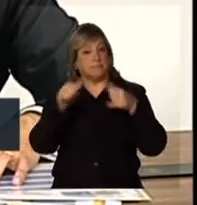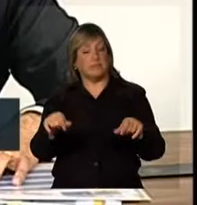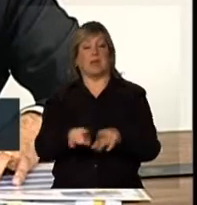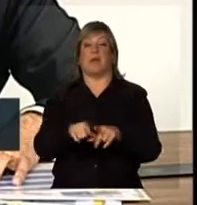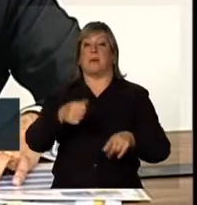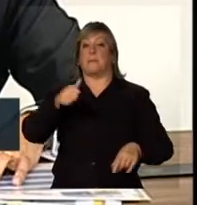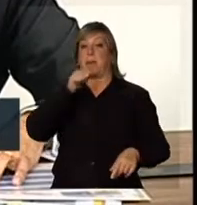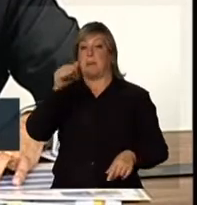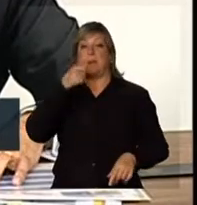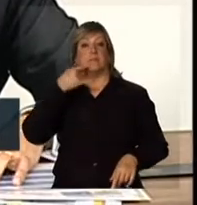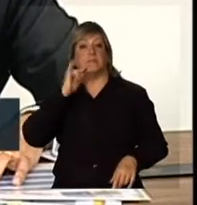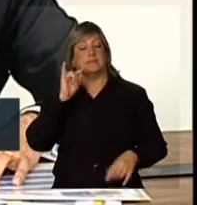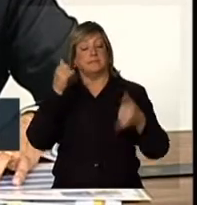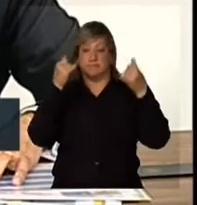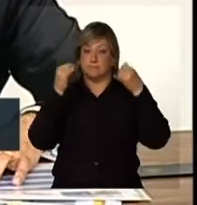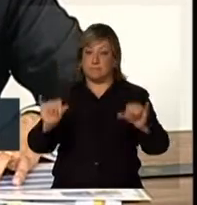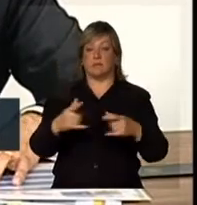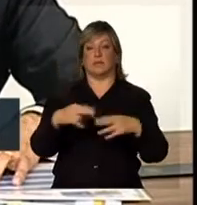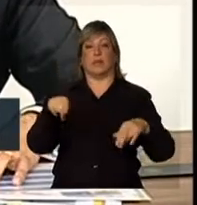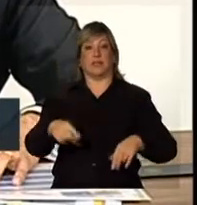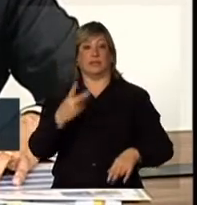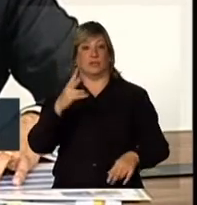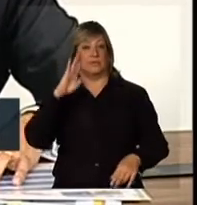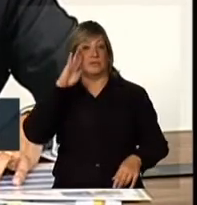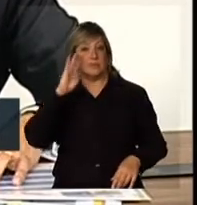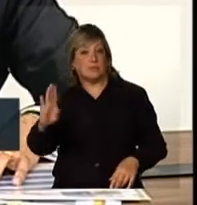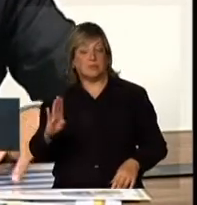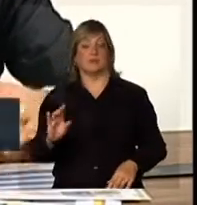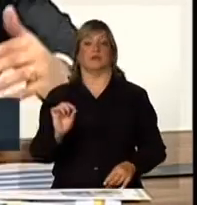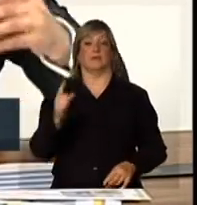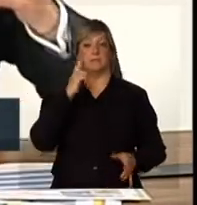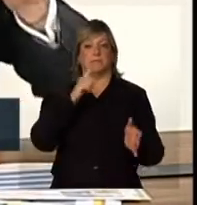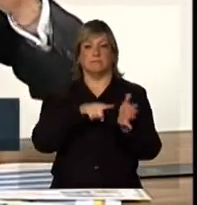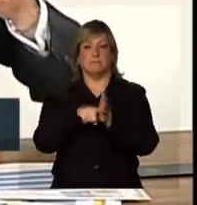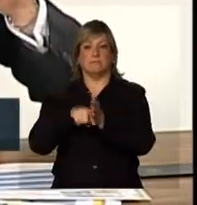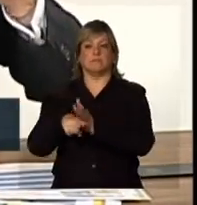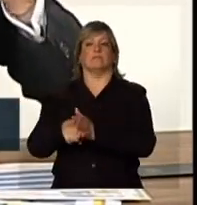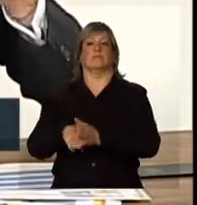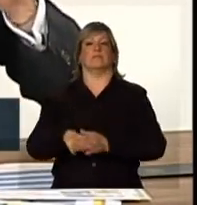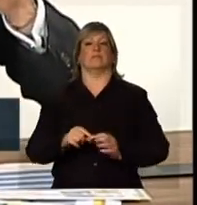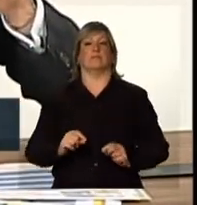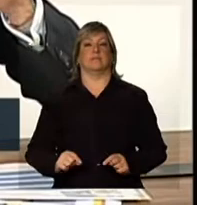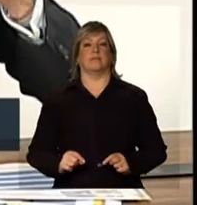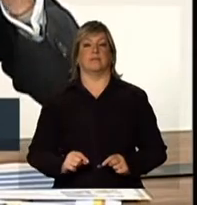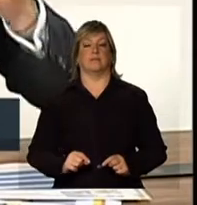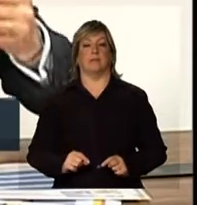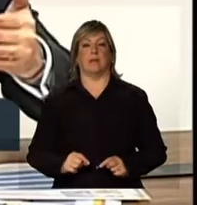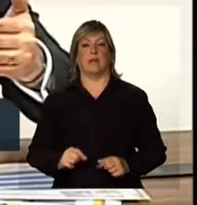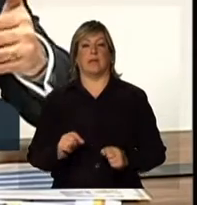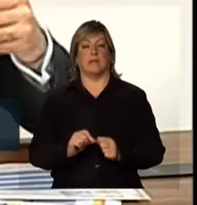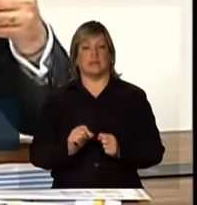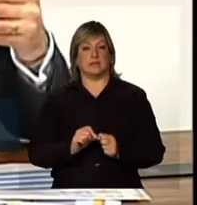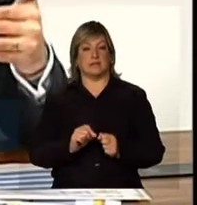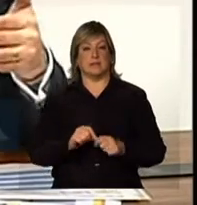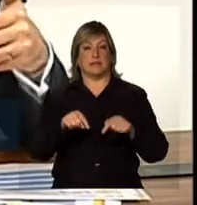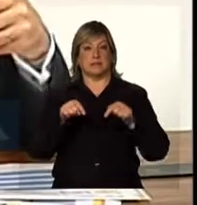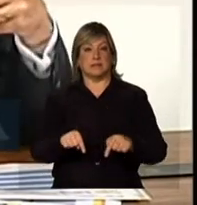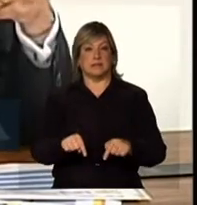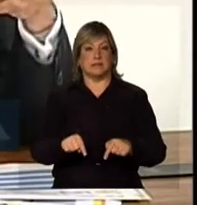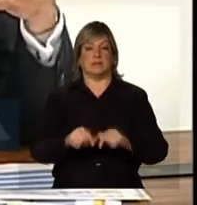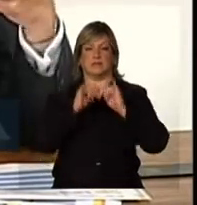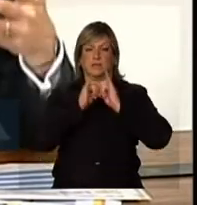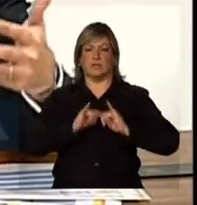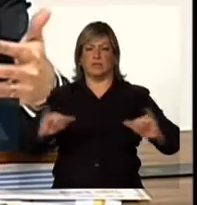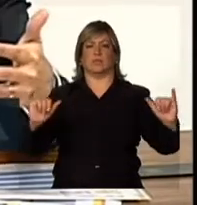Ou seja, nós vamos ter essas duas abordagens de forma que vamos ancorar isso na mídia